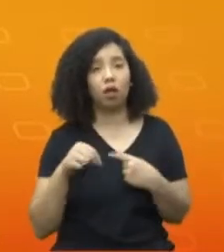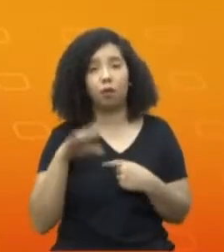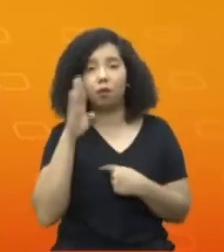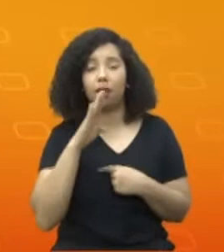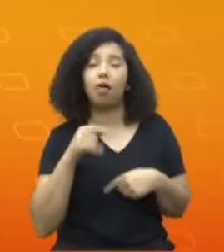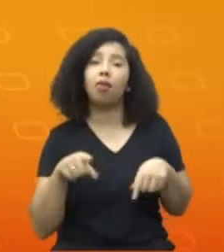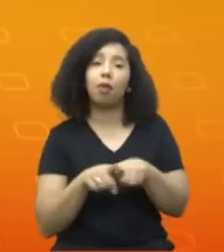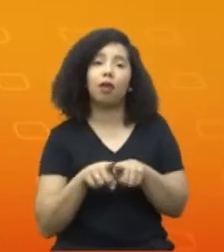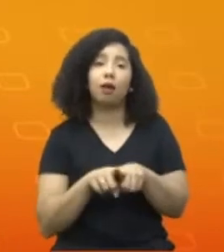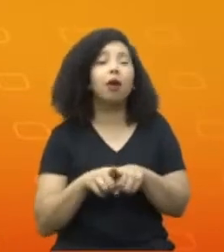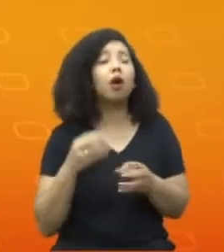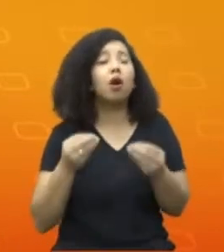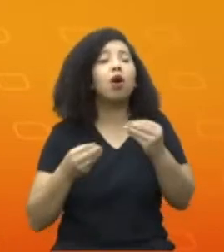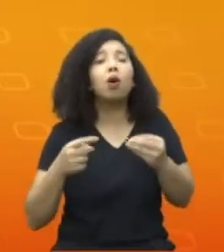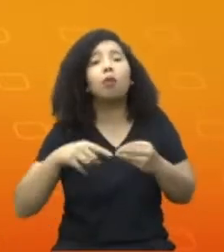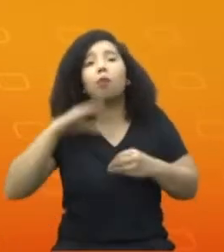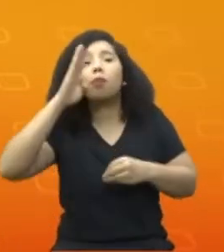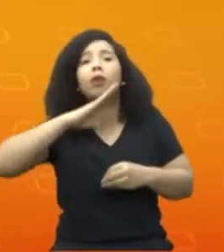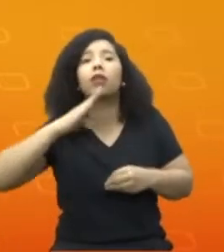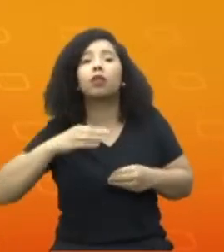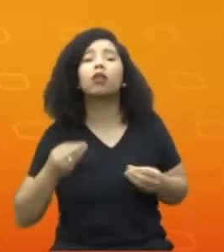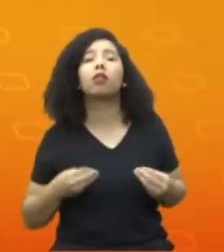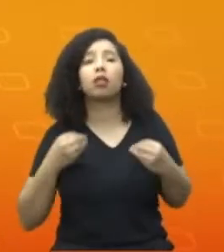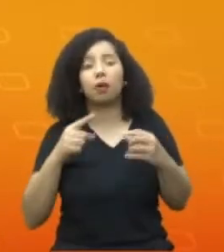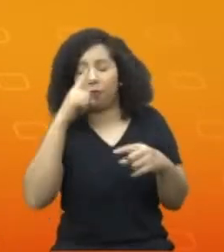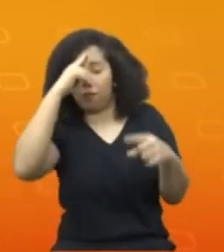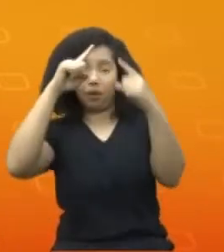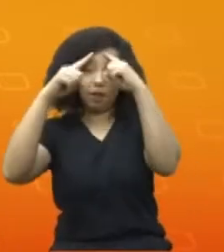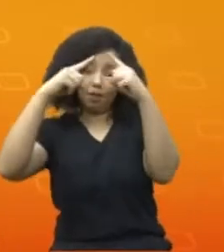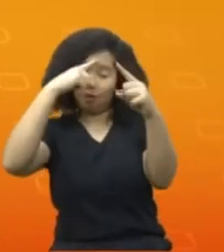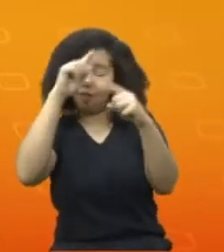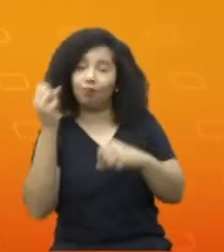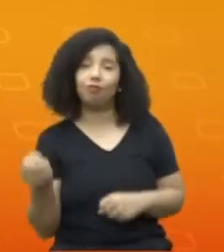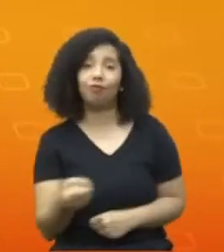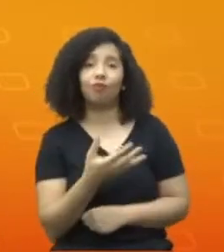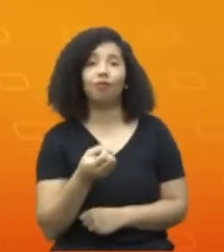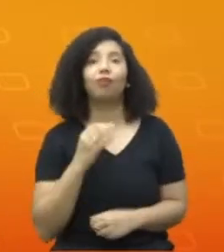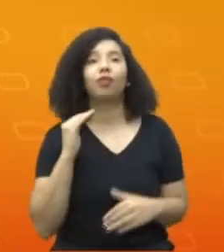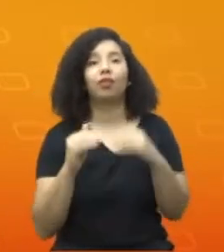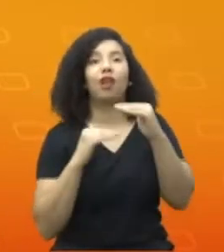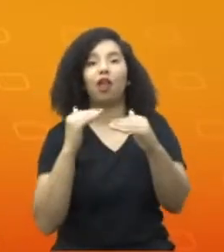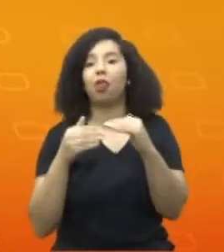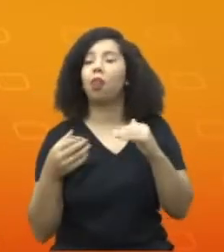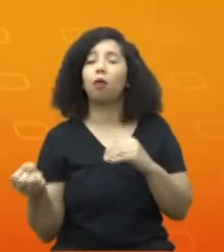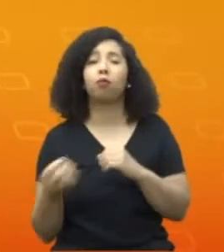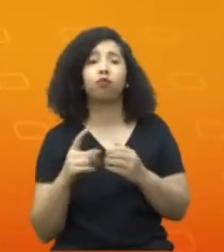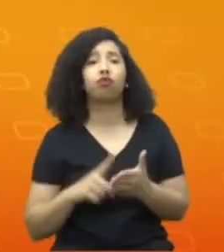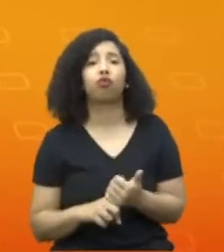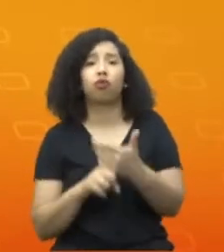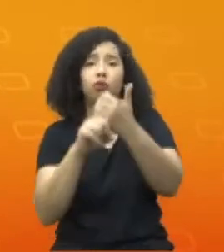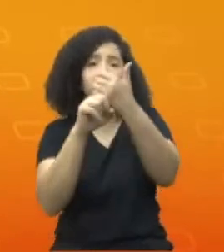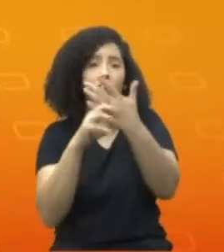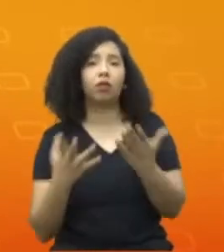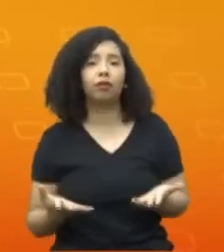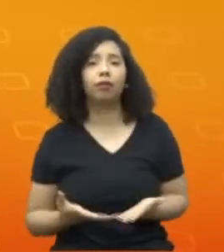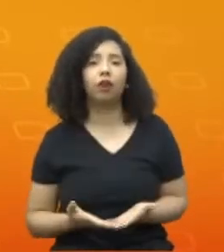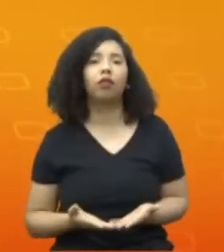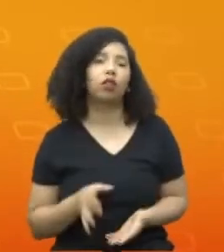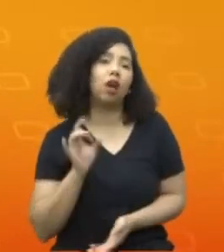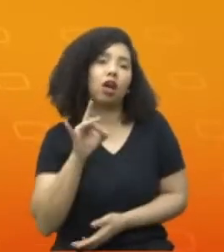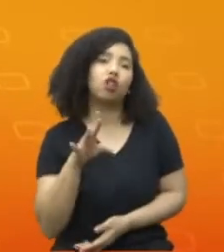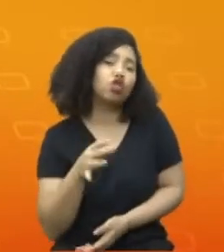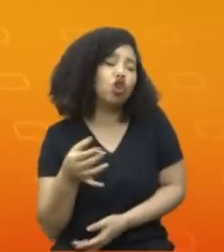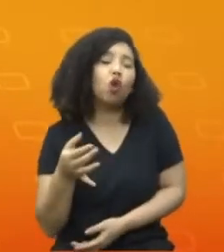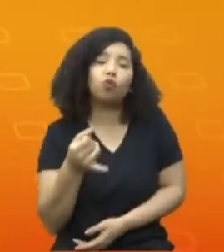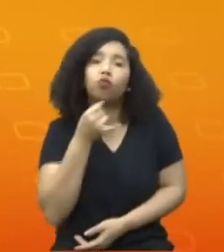capacidade brasileira de inventividade e de desenvolvimento de tecnologias. Eu vou dar só um exemplo que